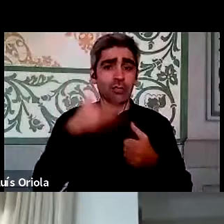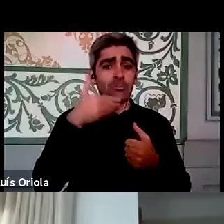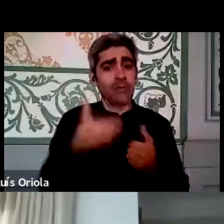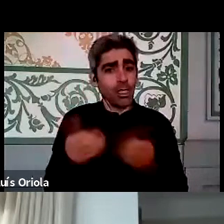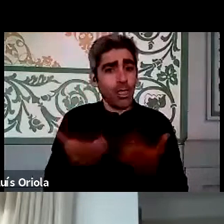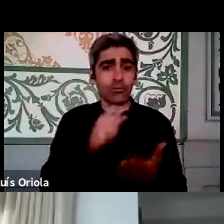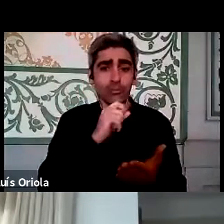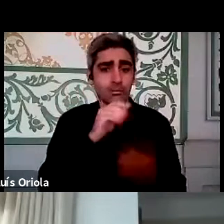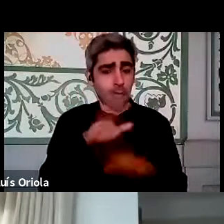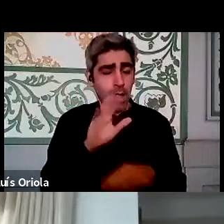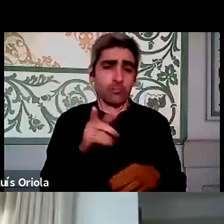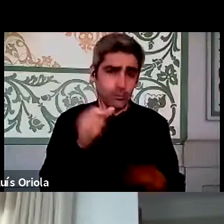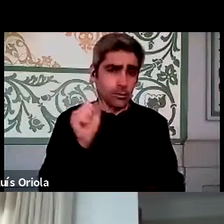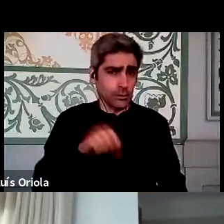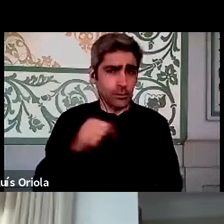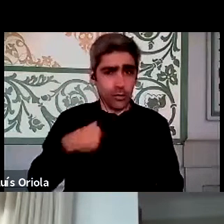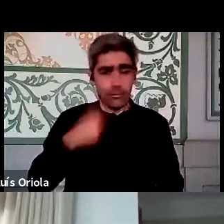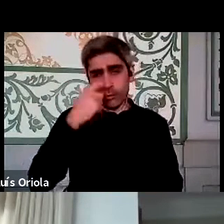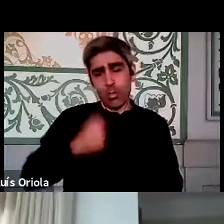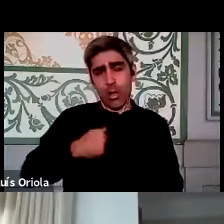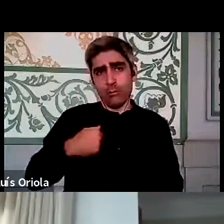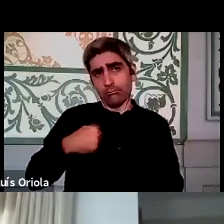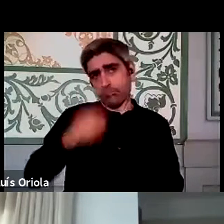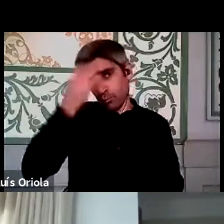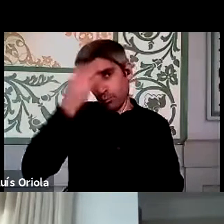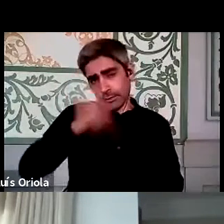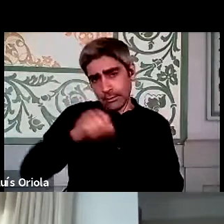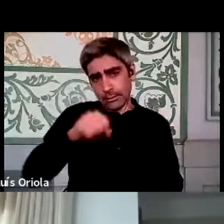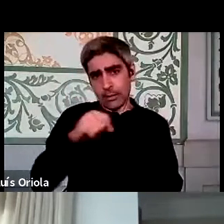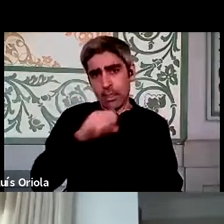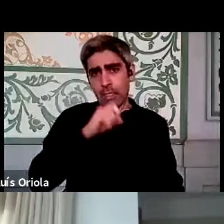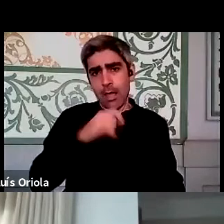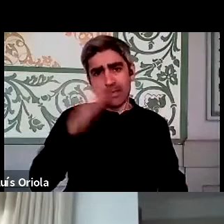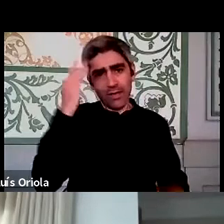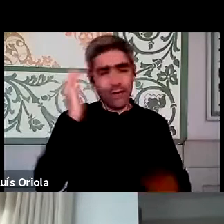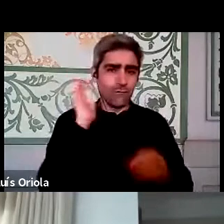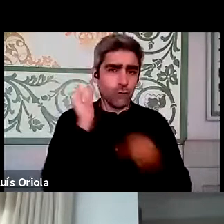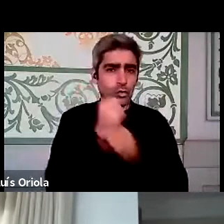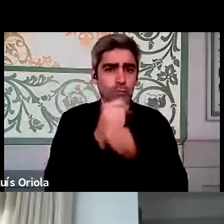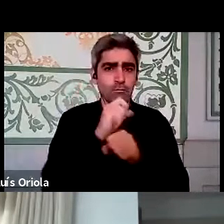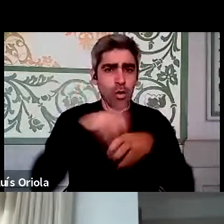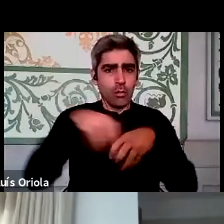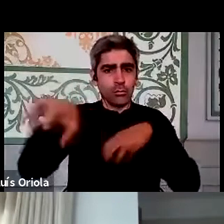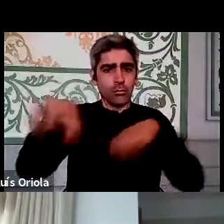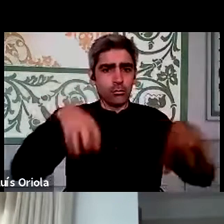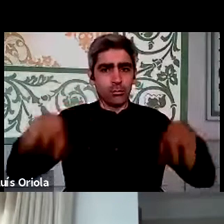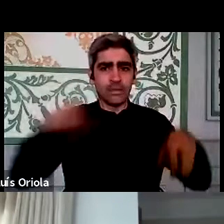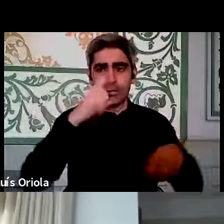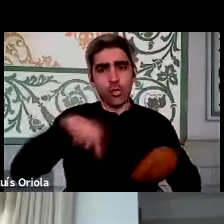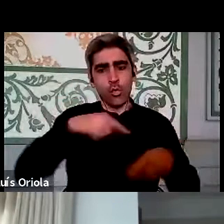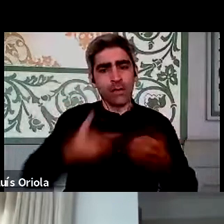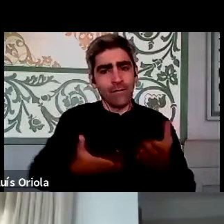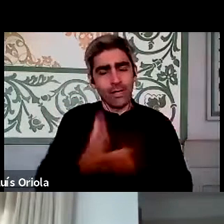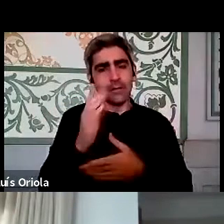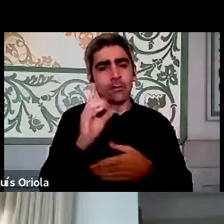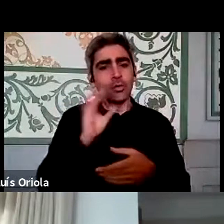Eu pessoalmente acho que sim, eu acho que há um processo de deslocalização dos funcionários, se nós avançarmos com a senhora